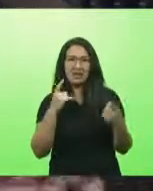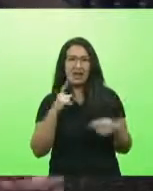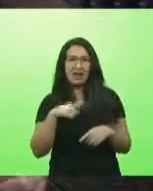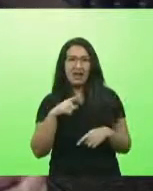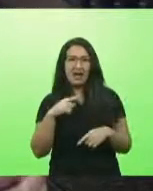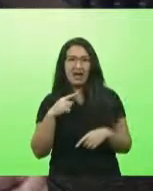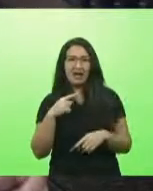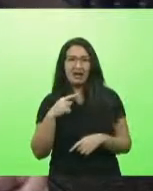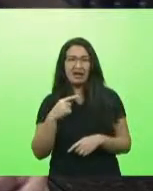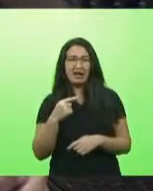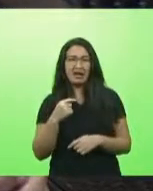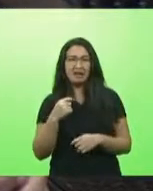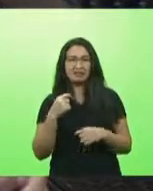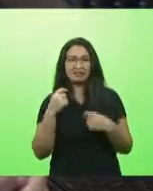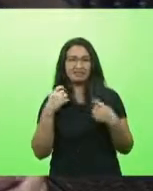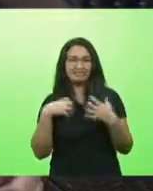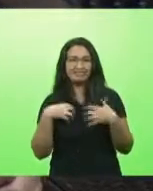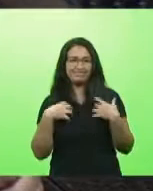para com isso